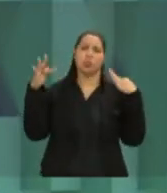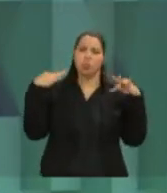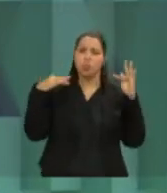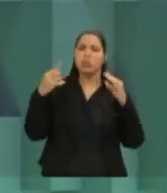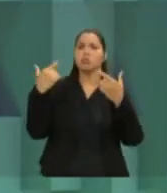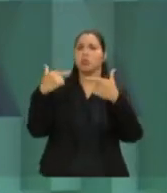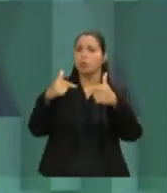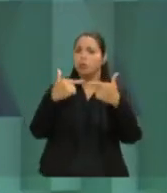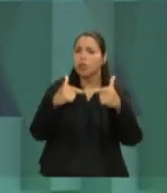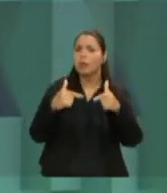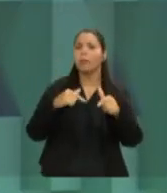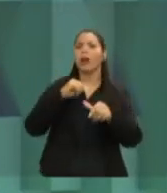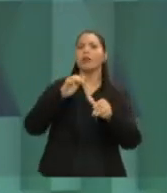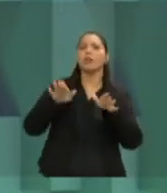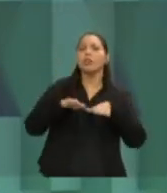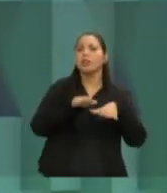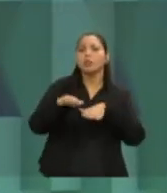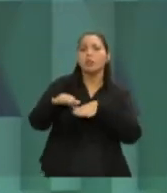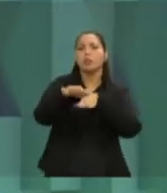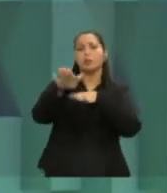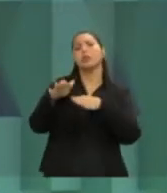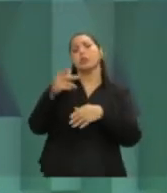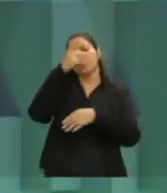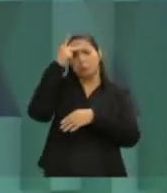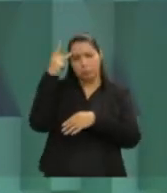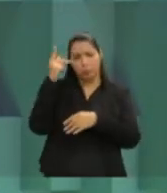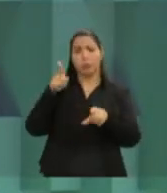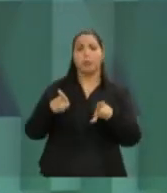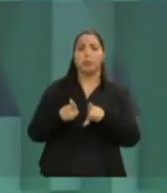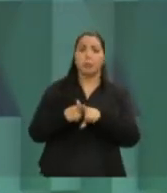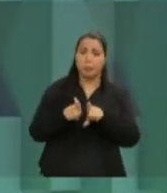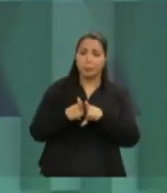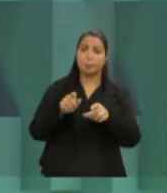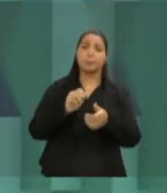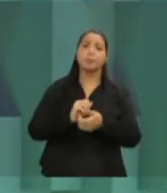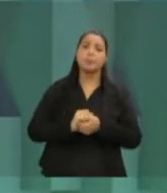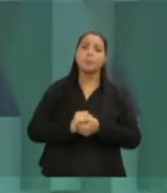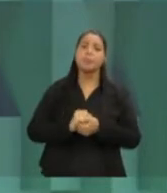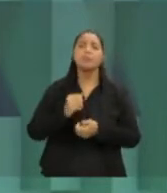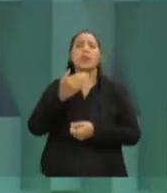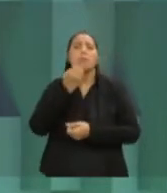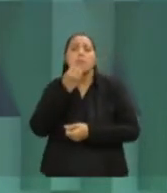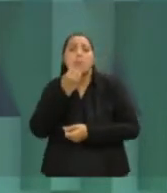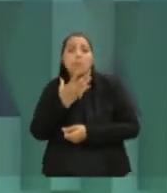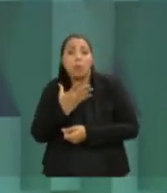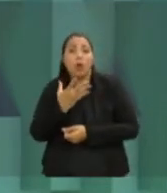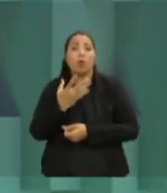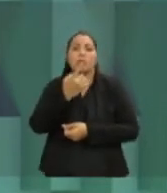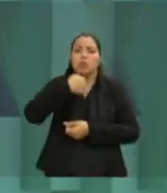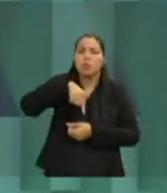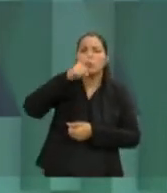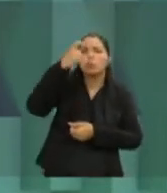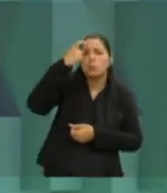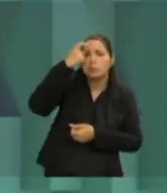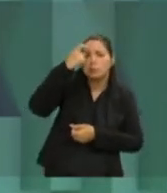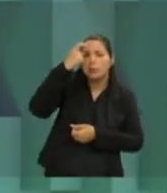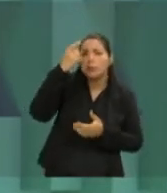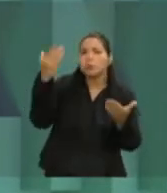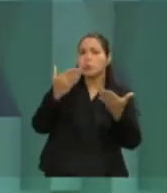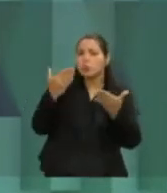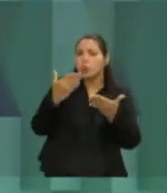e da mobilização das pessoas, mobilidade das pessoas. Acho legal nós fazermos isso com os prefeitos da região metropolitana,